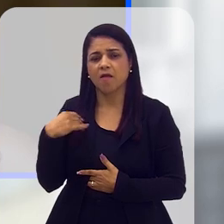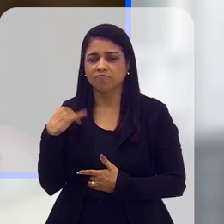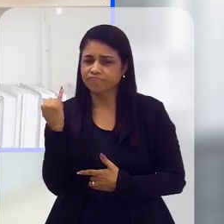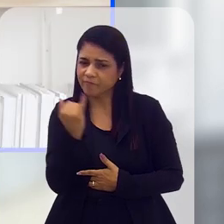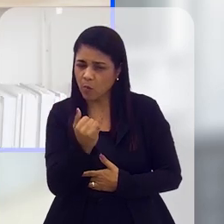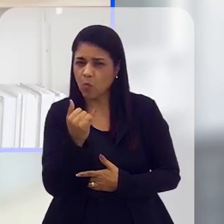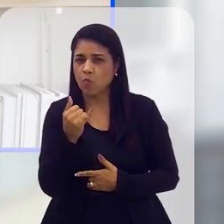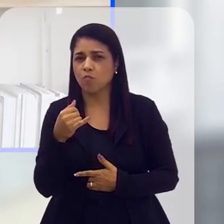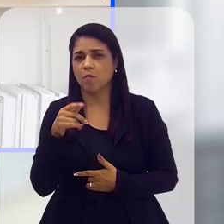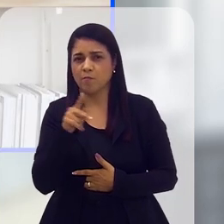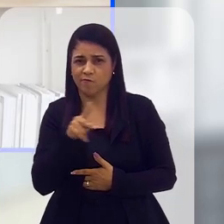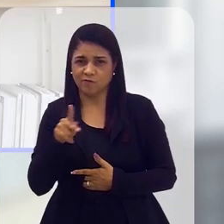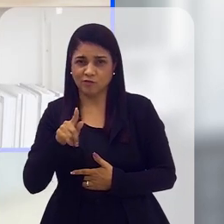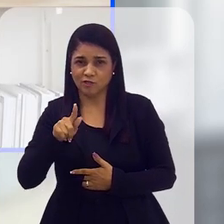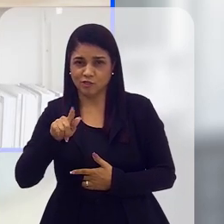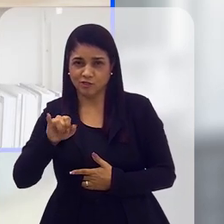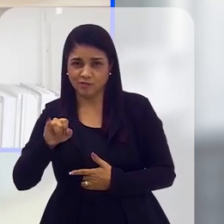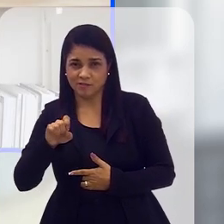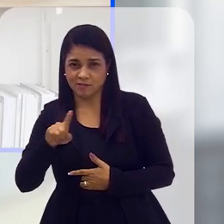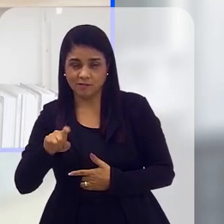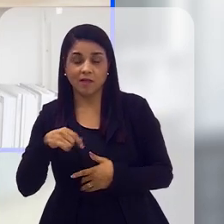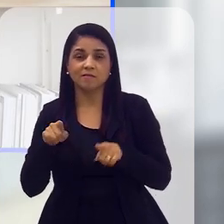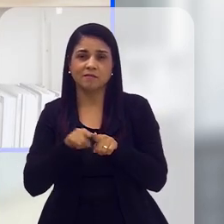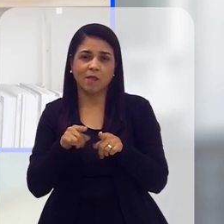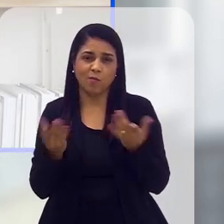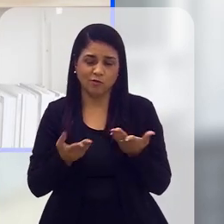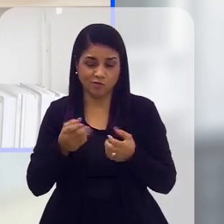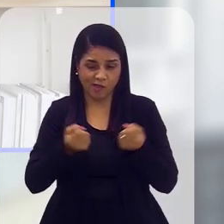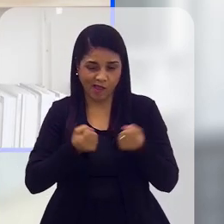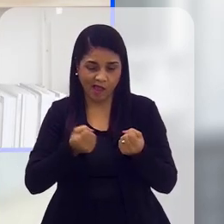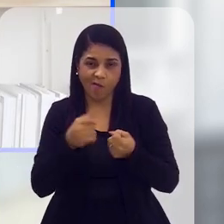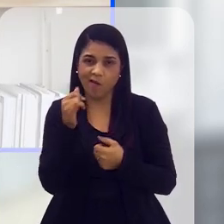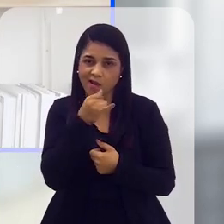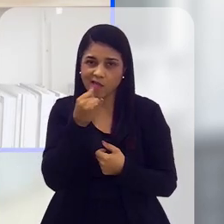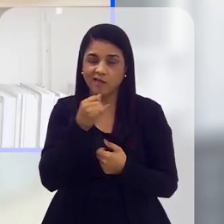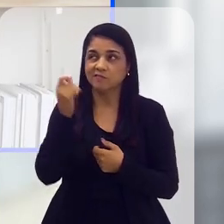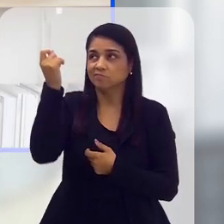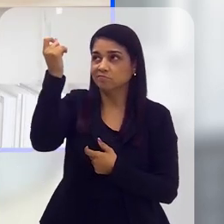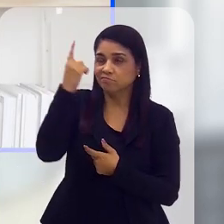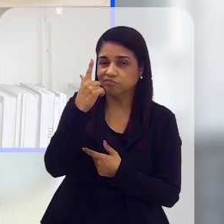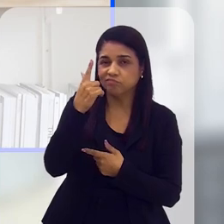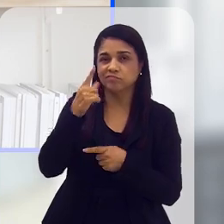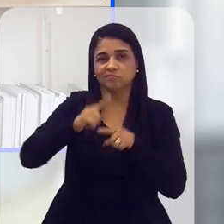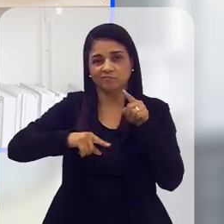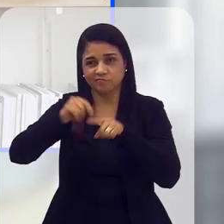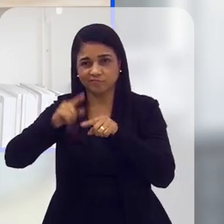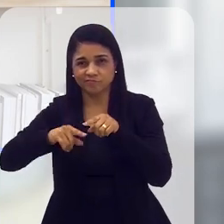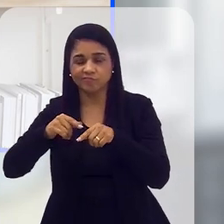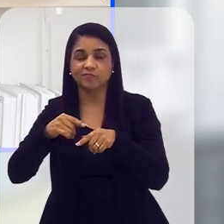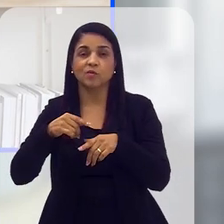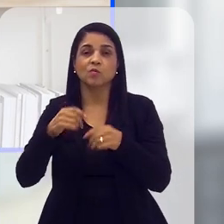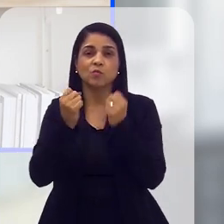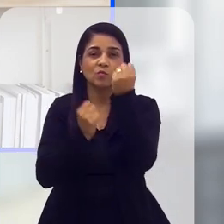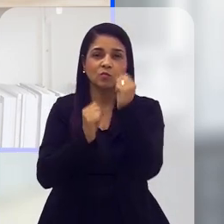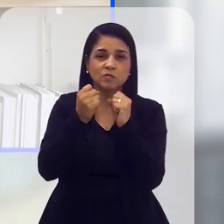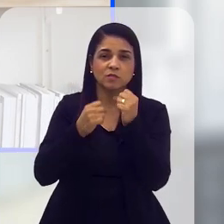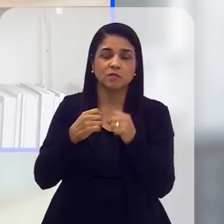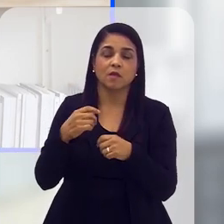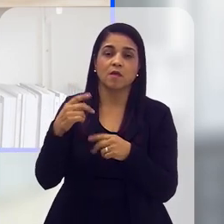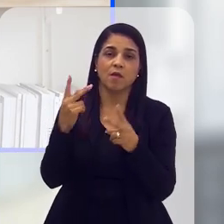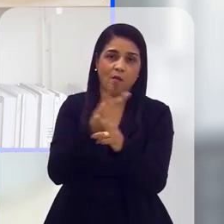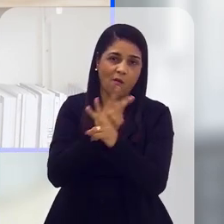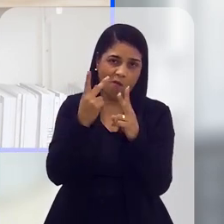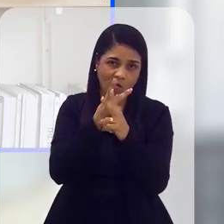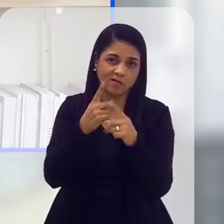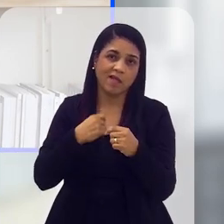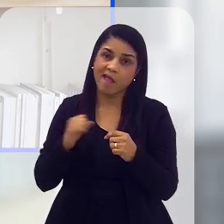citou, a gente também tem aí opções. Carros elétricos, equipamentos de energia solar, usinas eólicas, mas tudo é